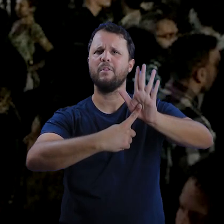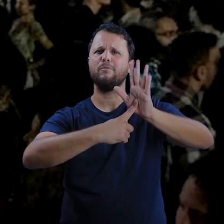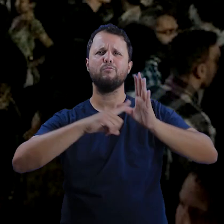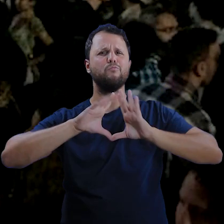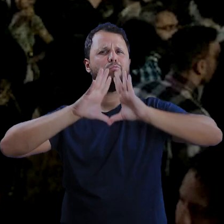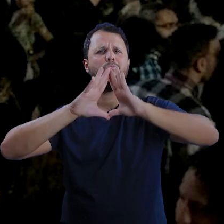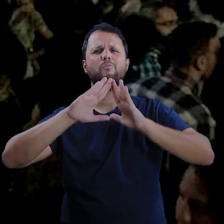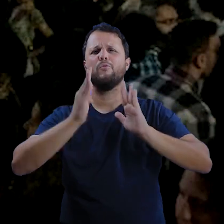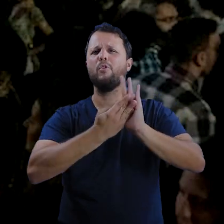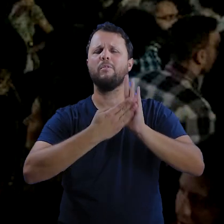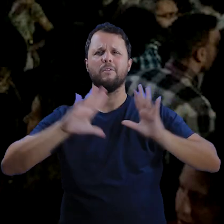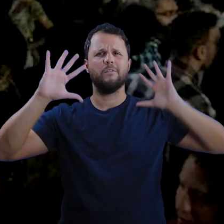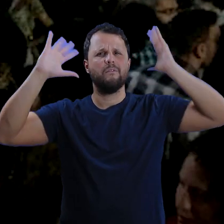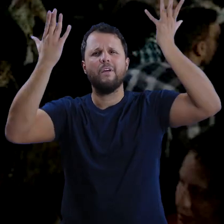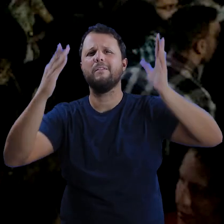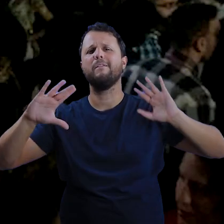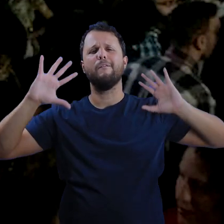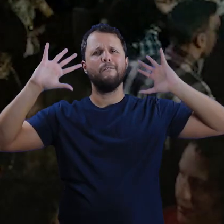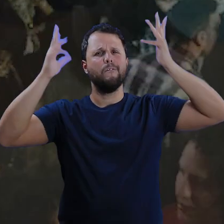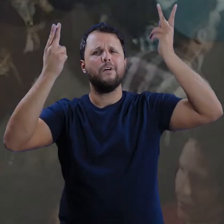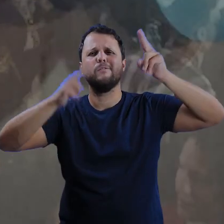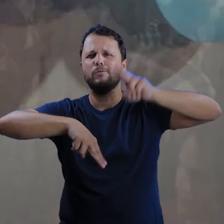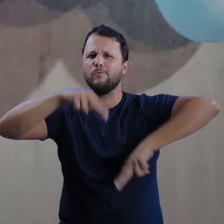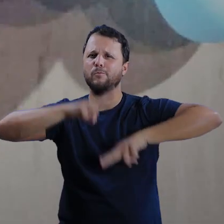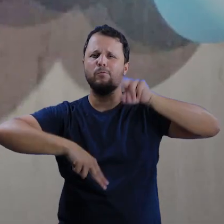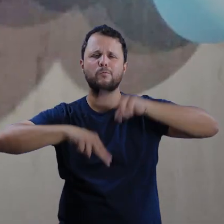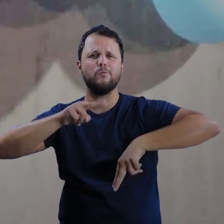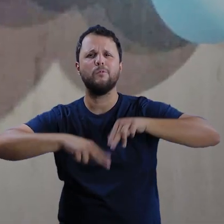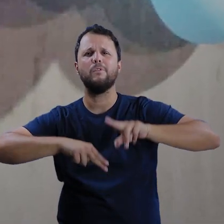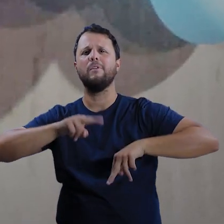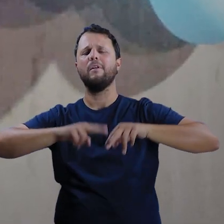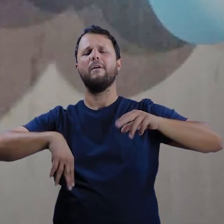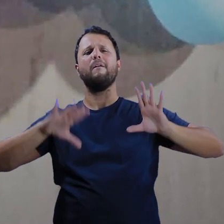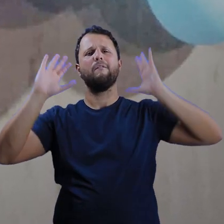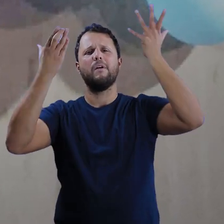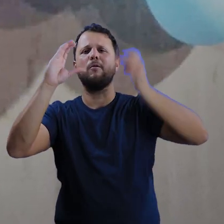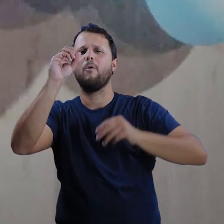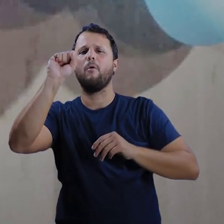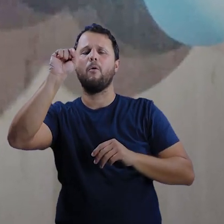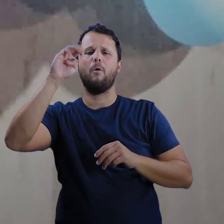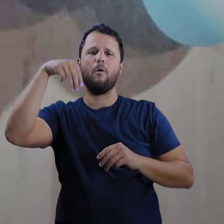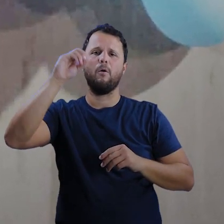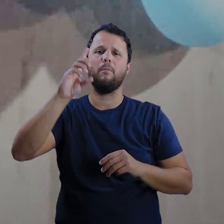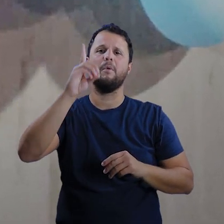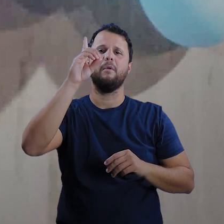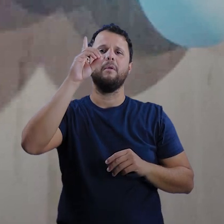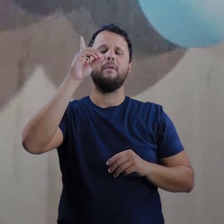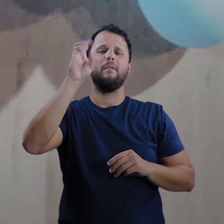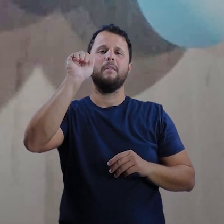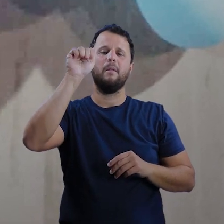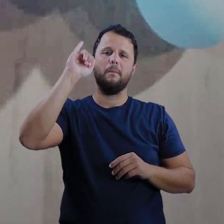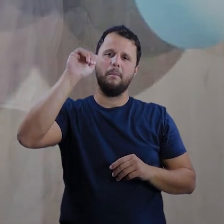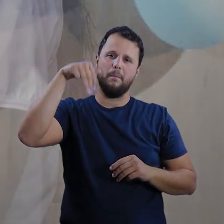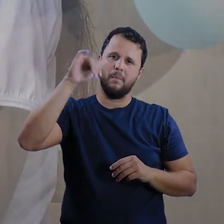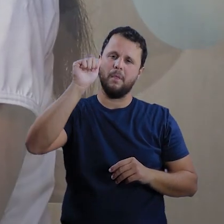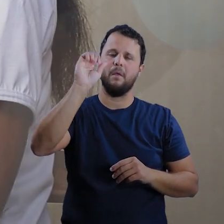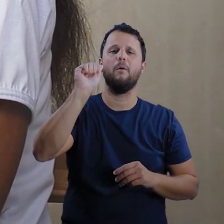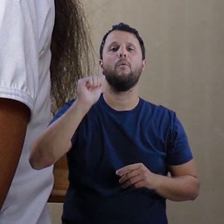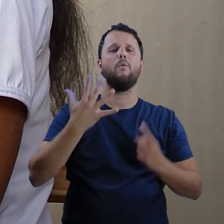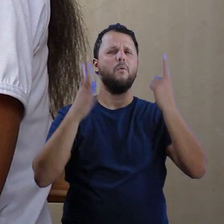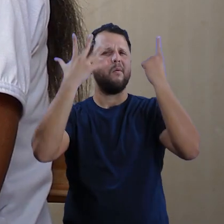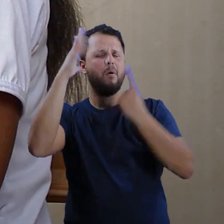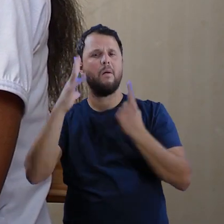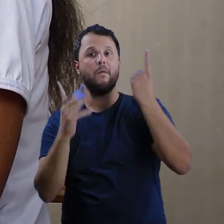festas, as festas juninas, as festas de Cosa Damião, as festas do Carnaval,